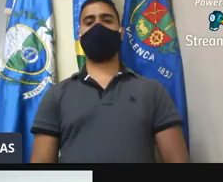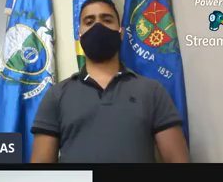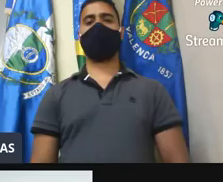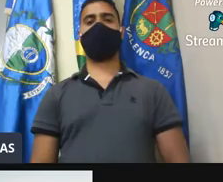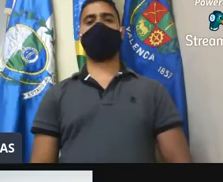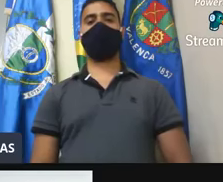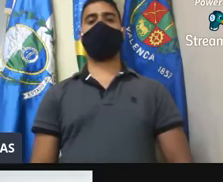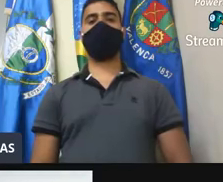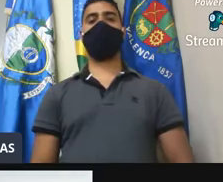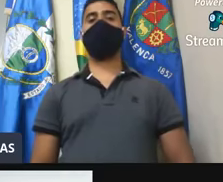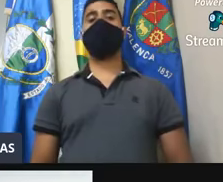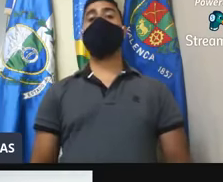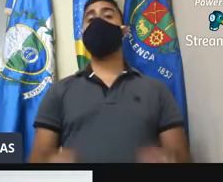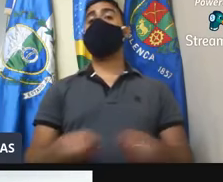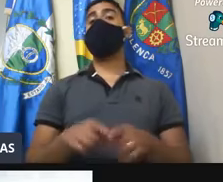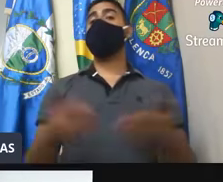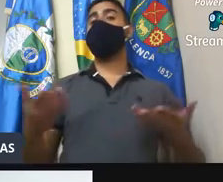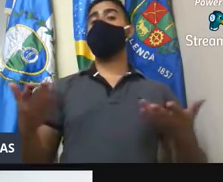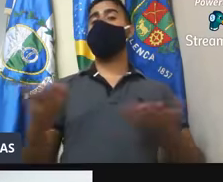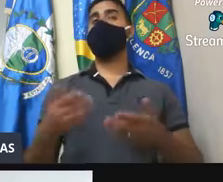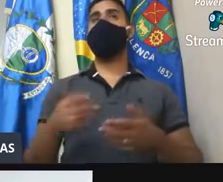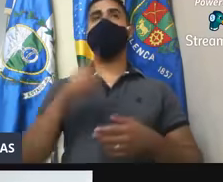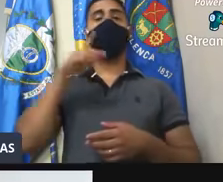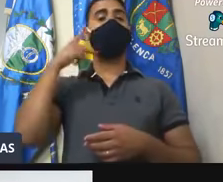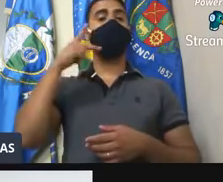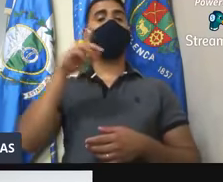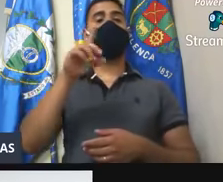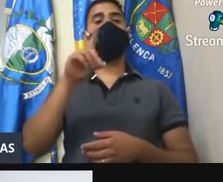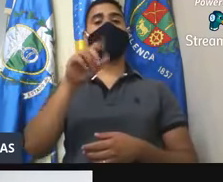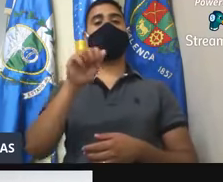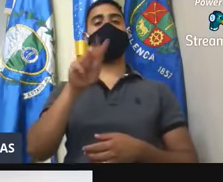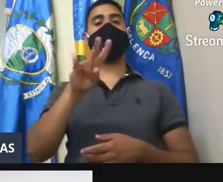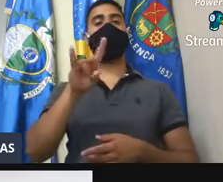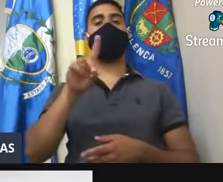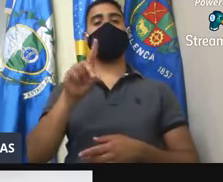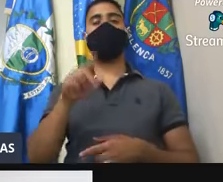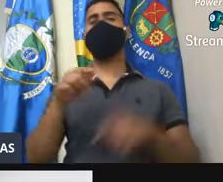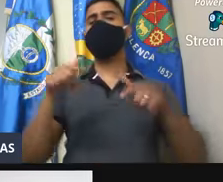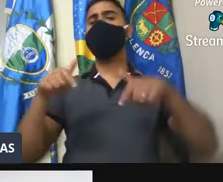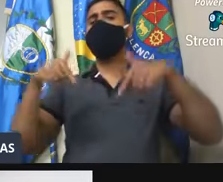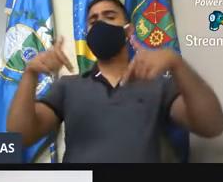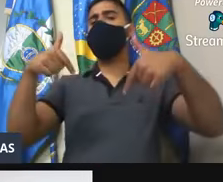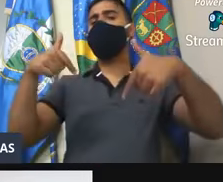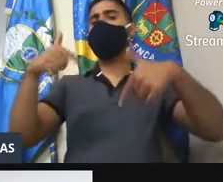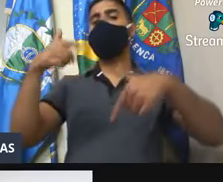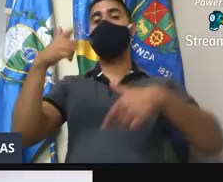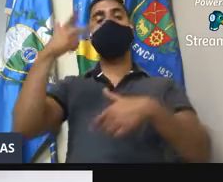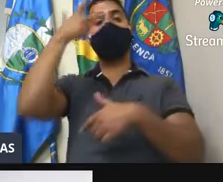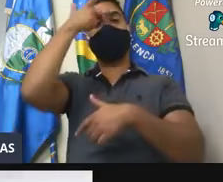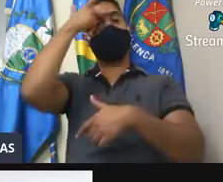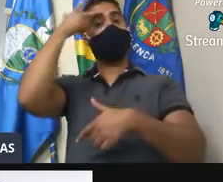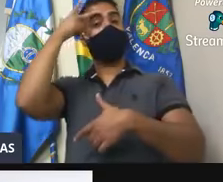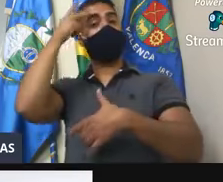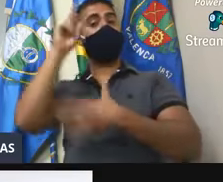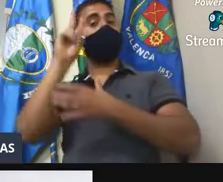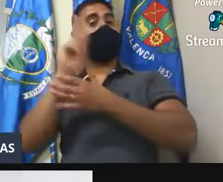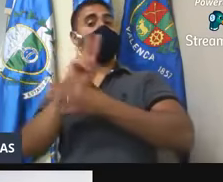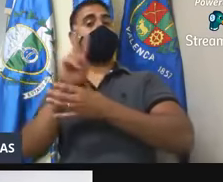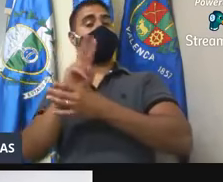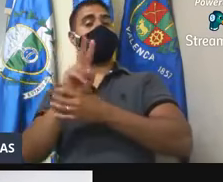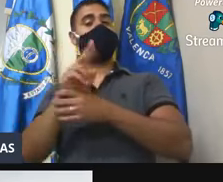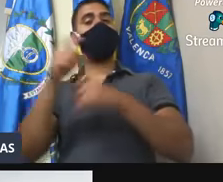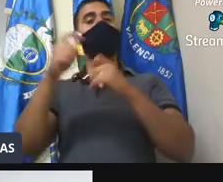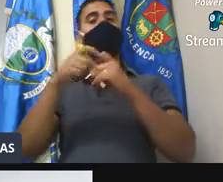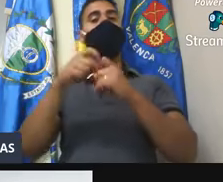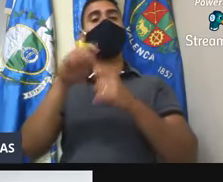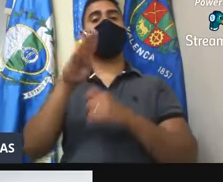05 do vereador David Barbosa Nogueira, que se concede o título honorífico de cidadão valenciano ao